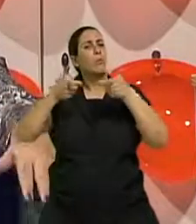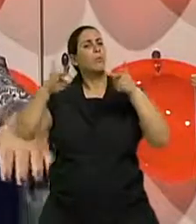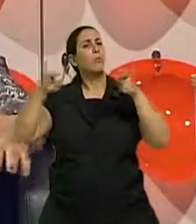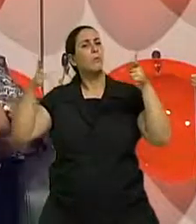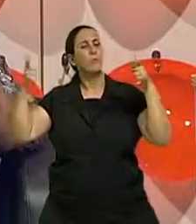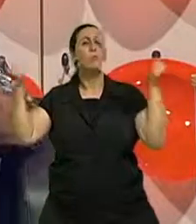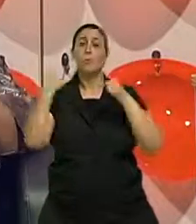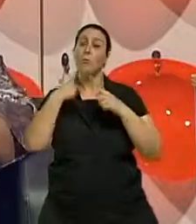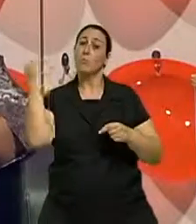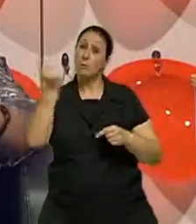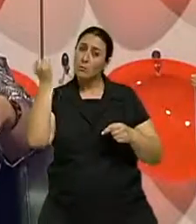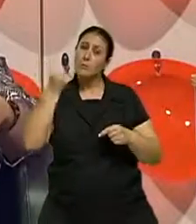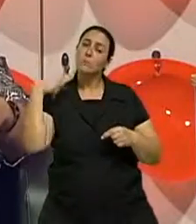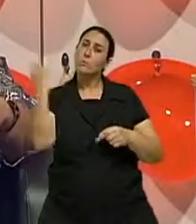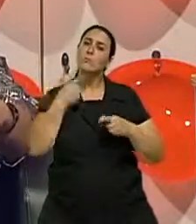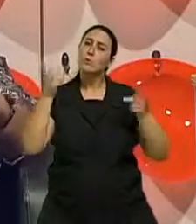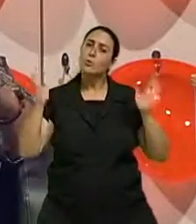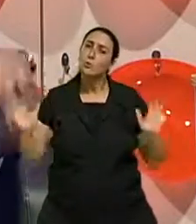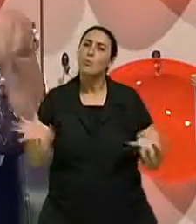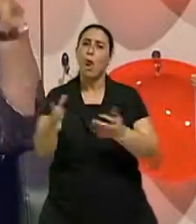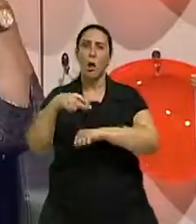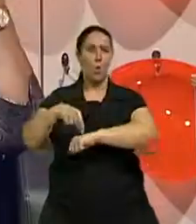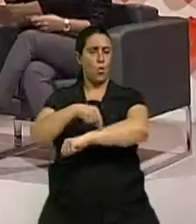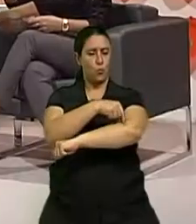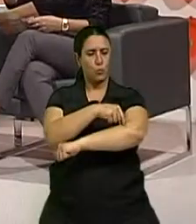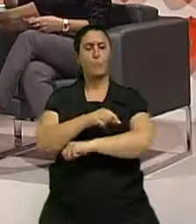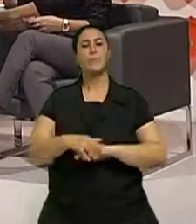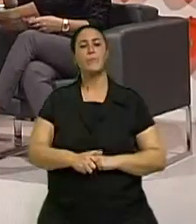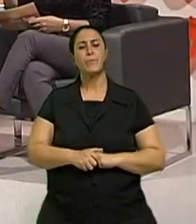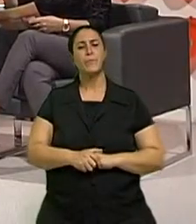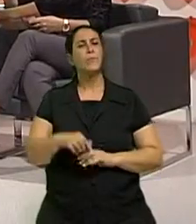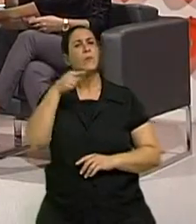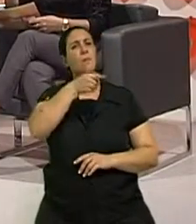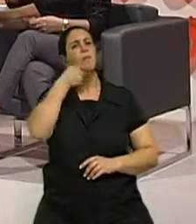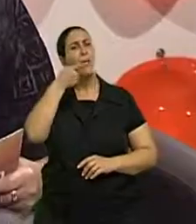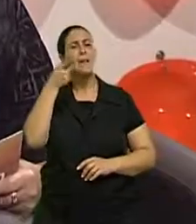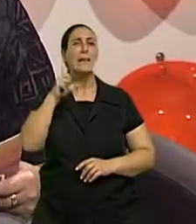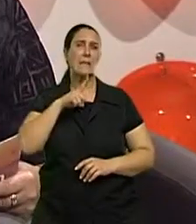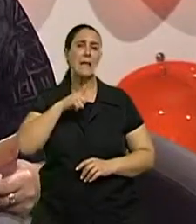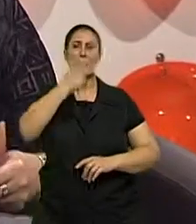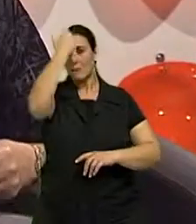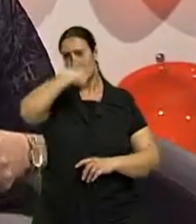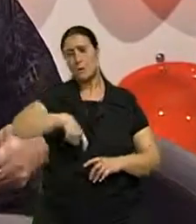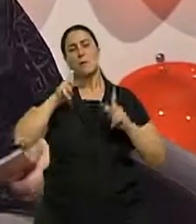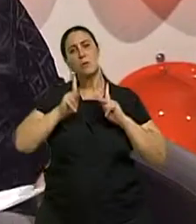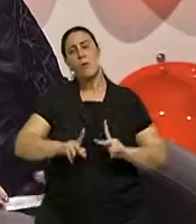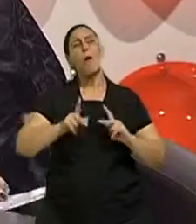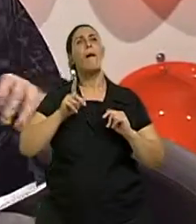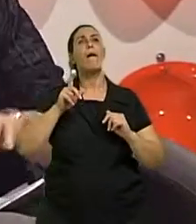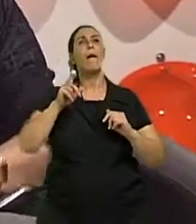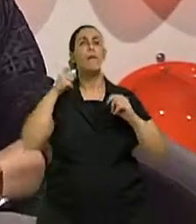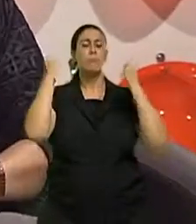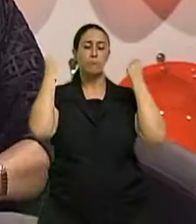importante pra estimular os ossos. Quando a doutora fala ativa e passiva, vou esclarecer um pouquinho pra eles.